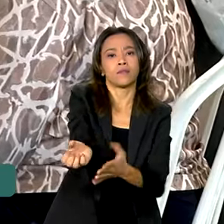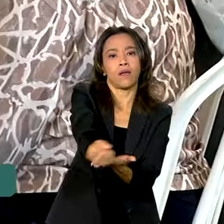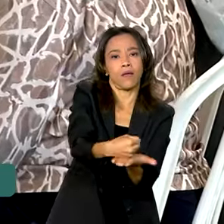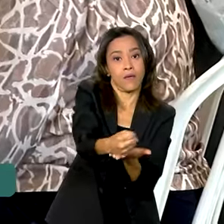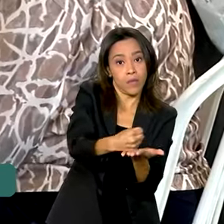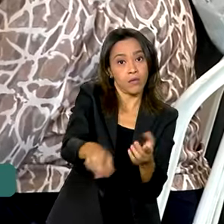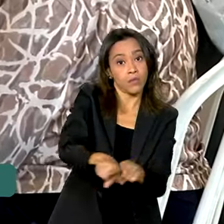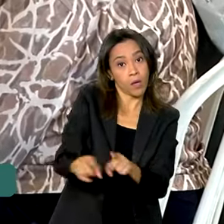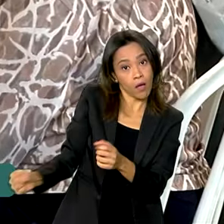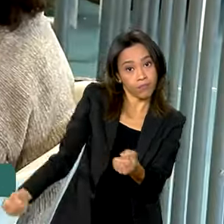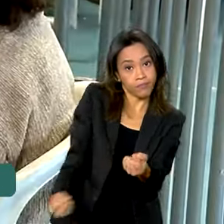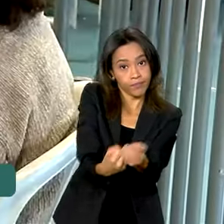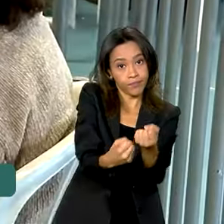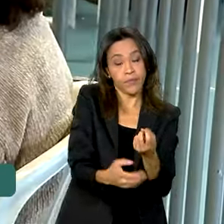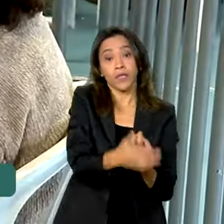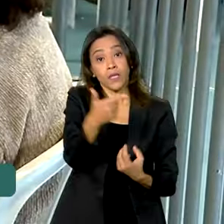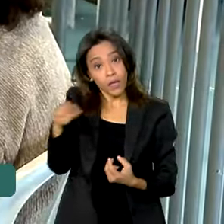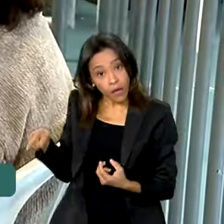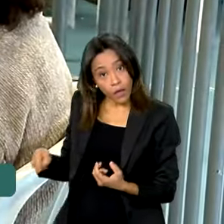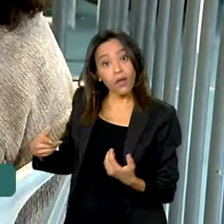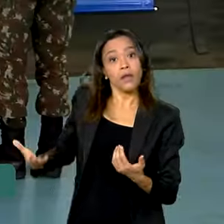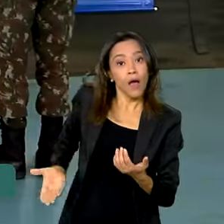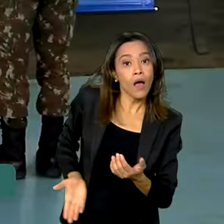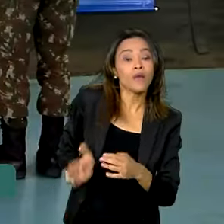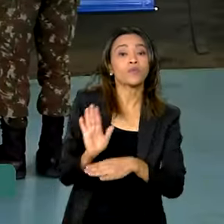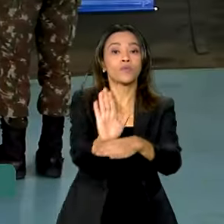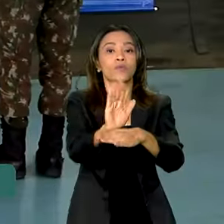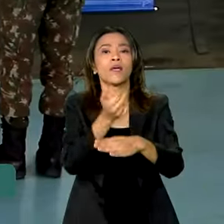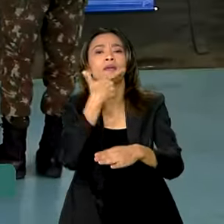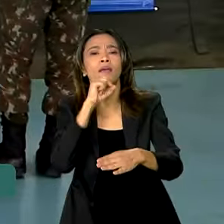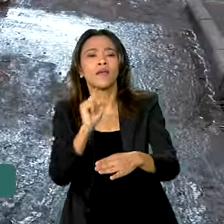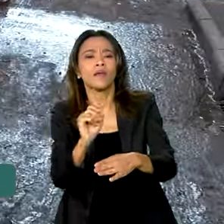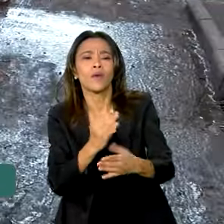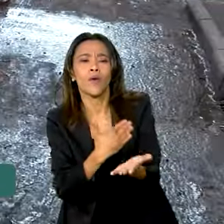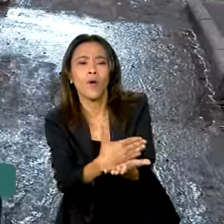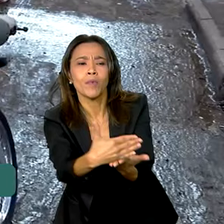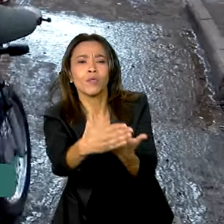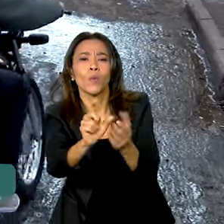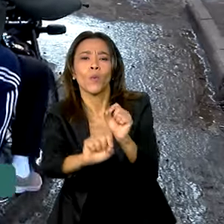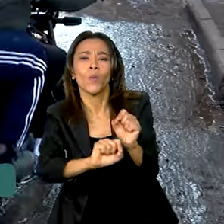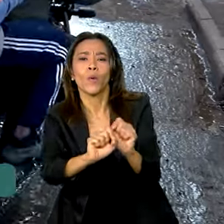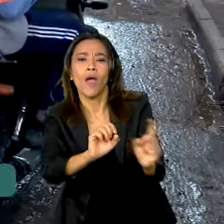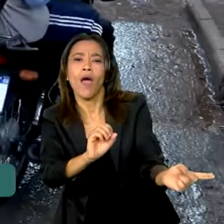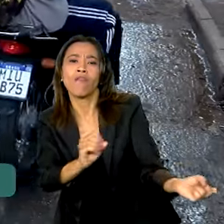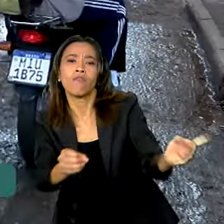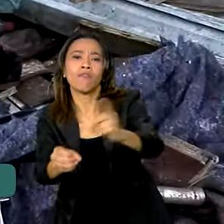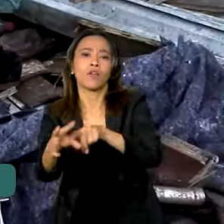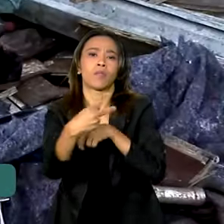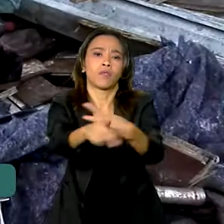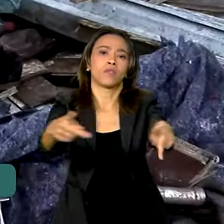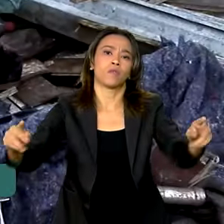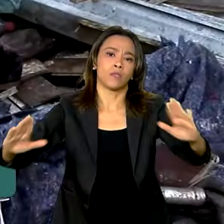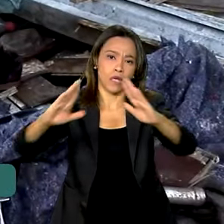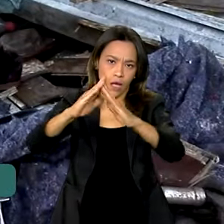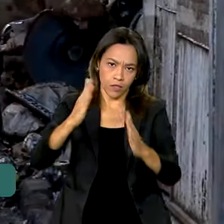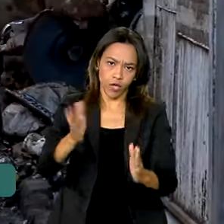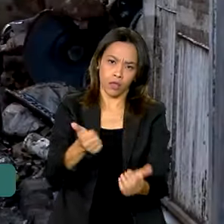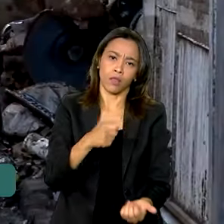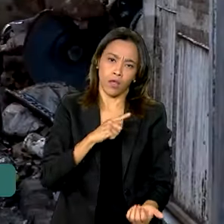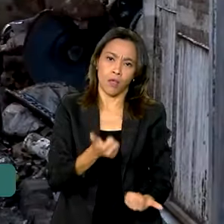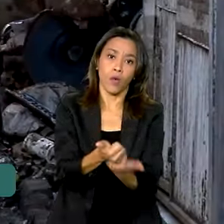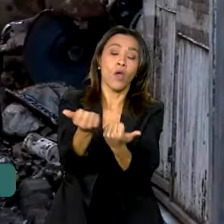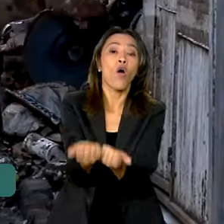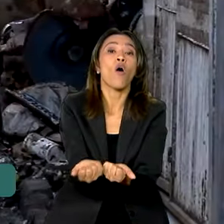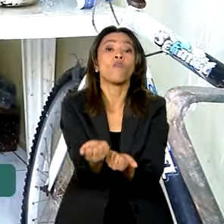Além disso, a pasta dá suporte para aqueles que iniciaram o retorno para suas residências. Para essas pessoas, são